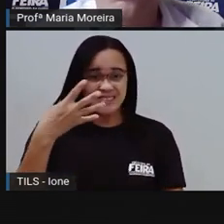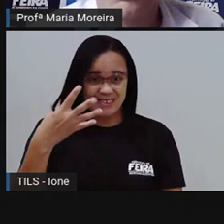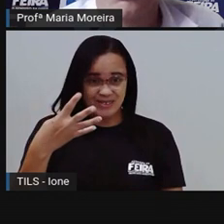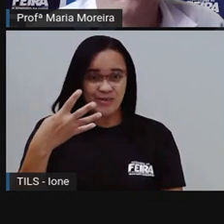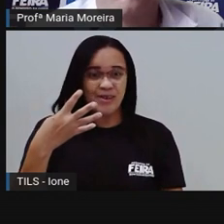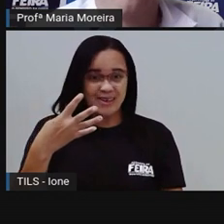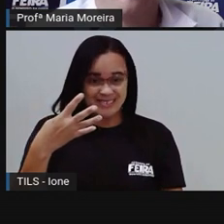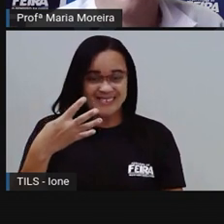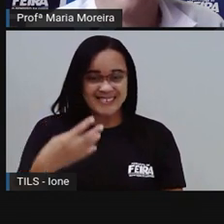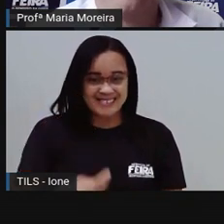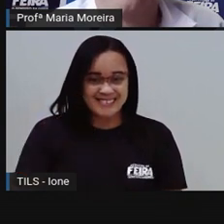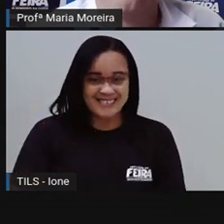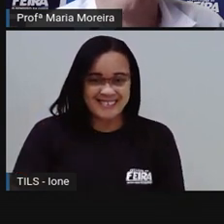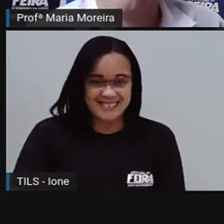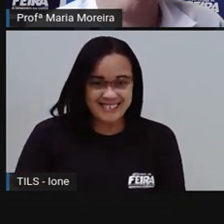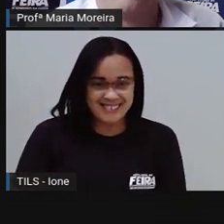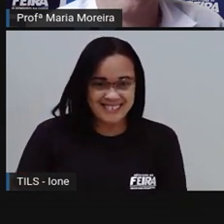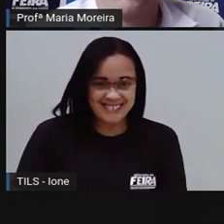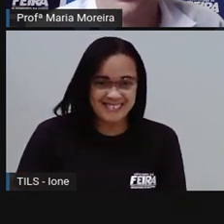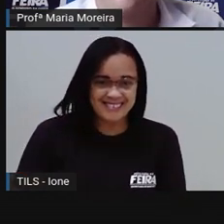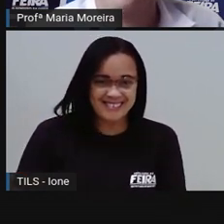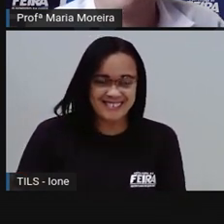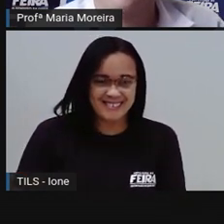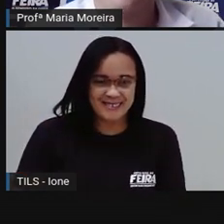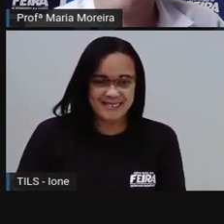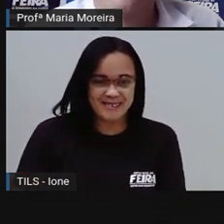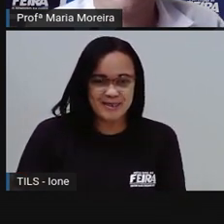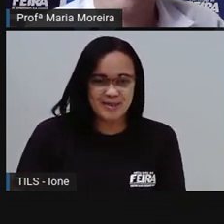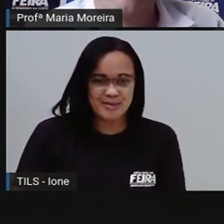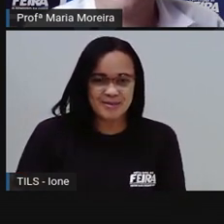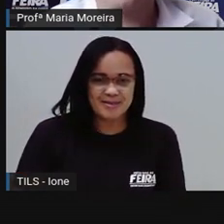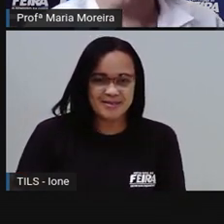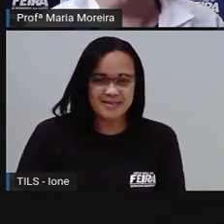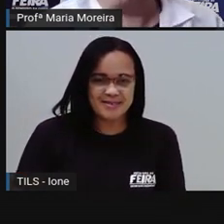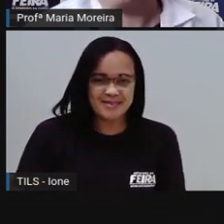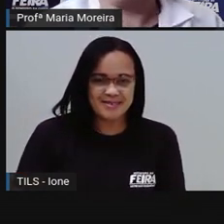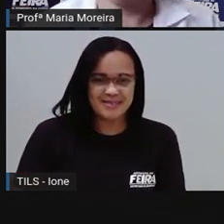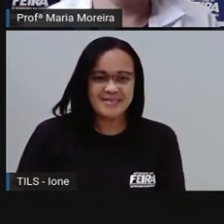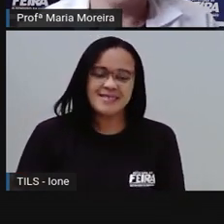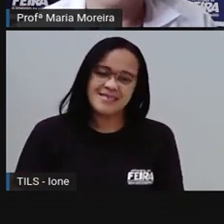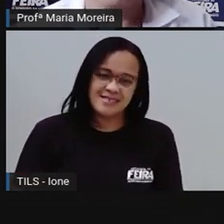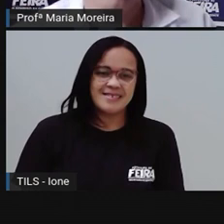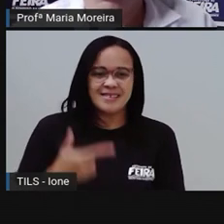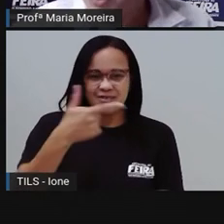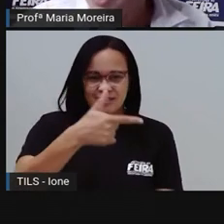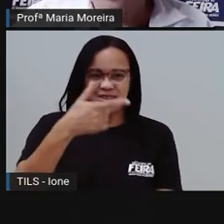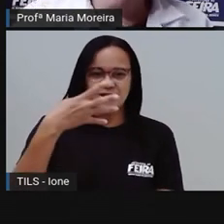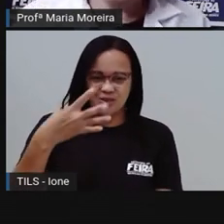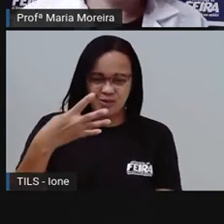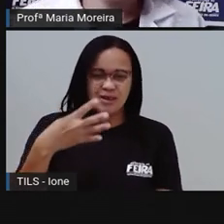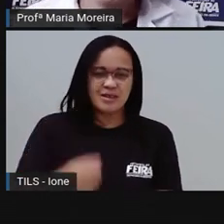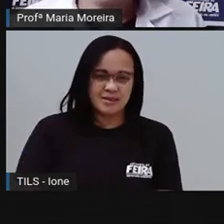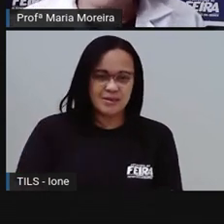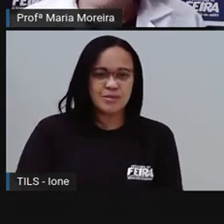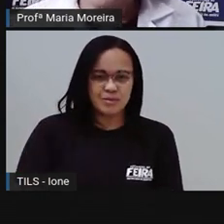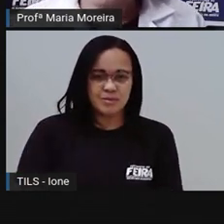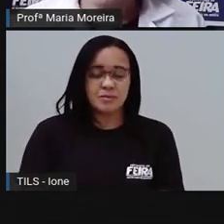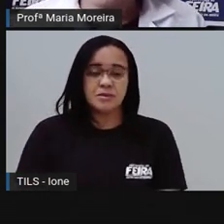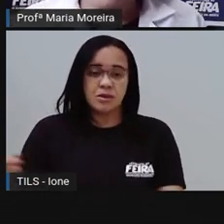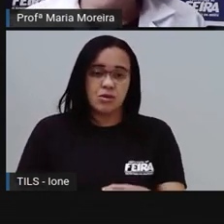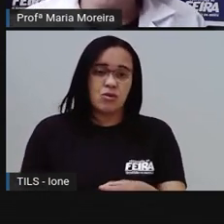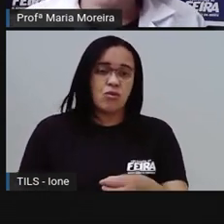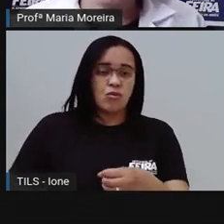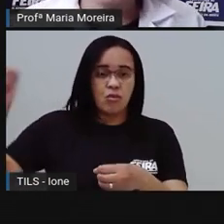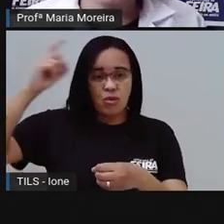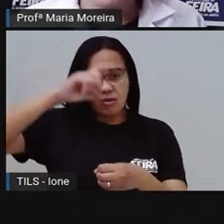Melhor pra não escrever, não. A letra da prova não tá bonitinha, não. Ainda. Vamos baixar vinte e quatro aqui. Tá ótimo. Vamos voltar lá pra